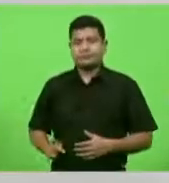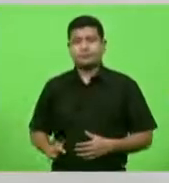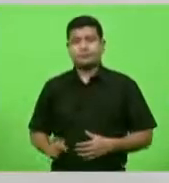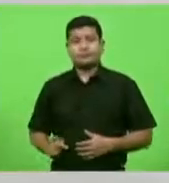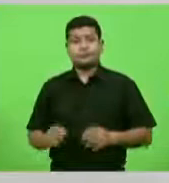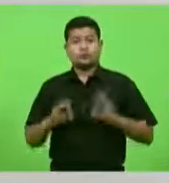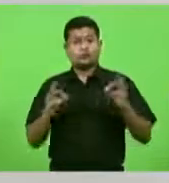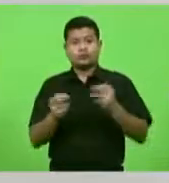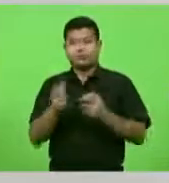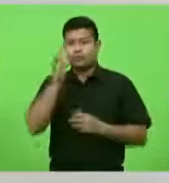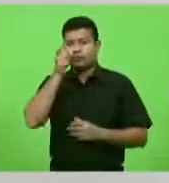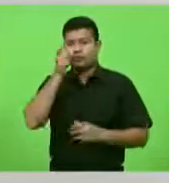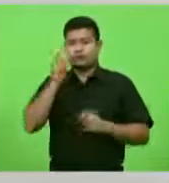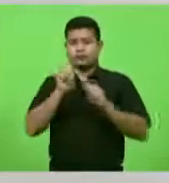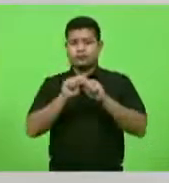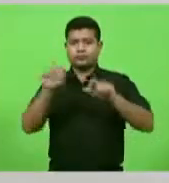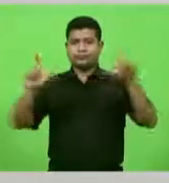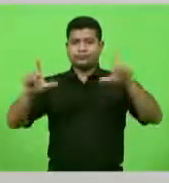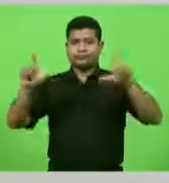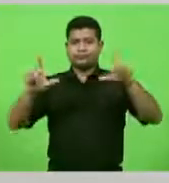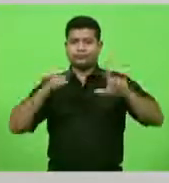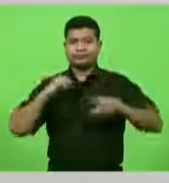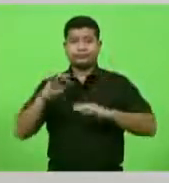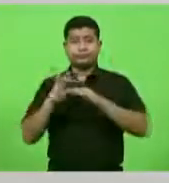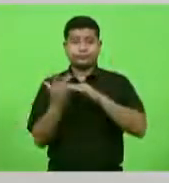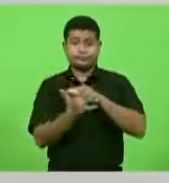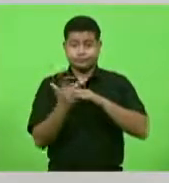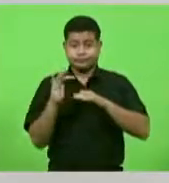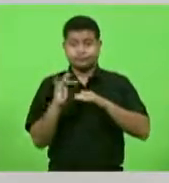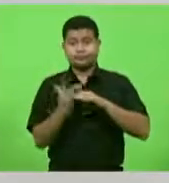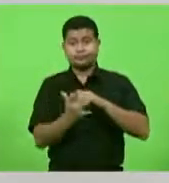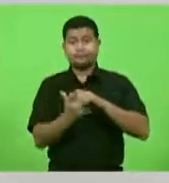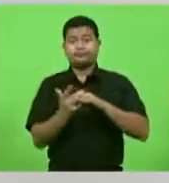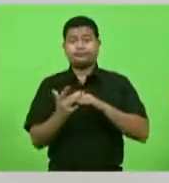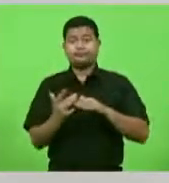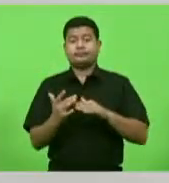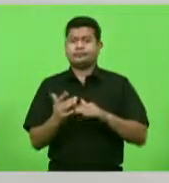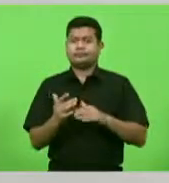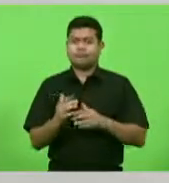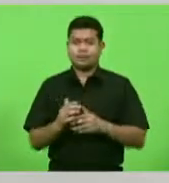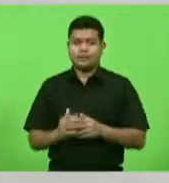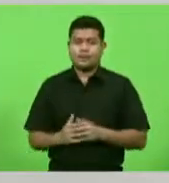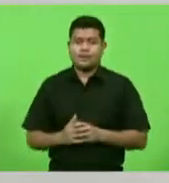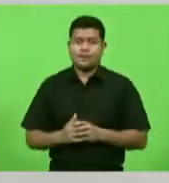também pelas redes sociais e assim por diante.